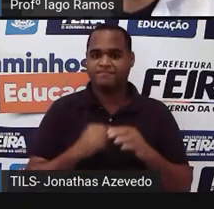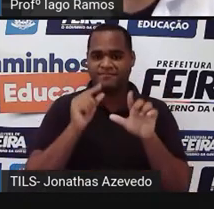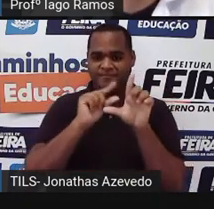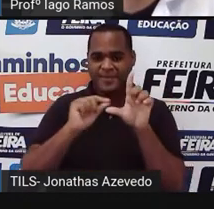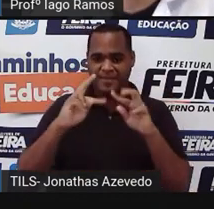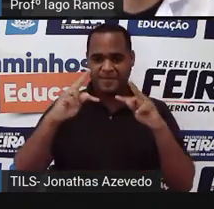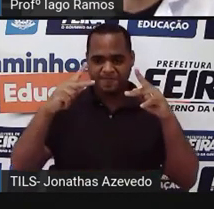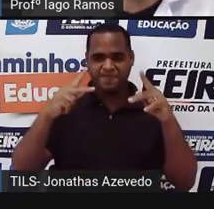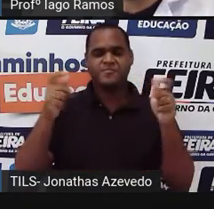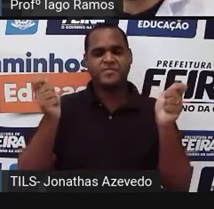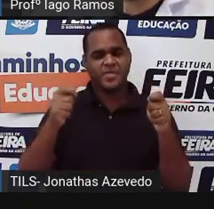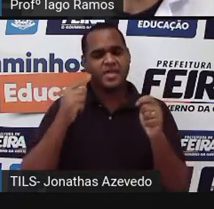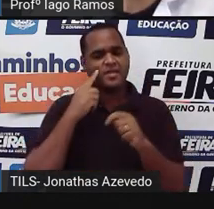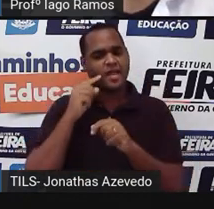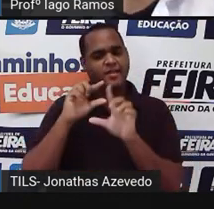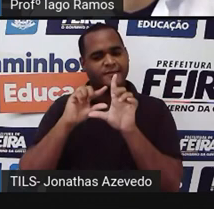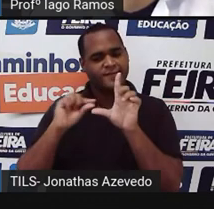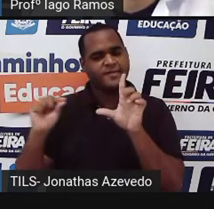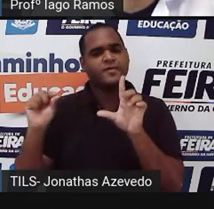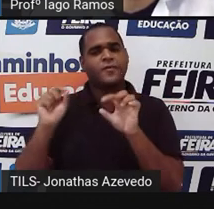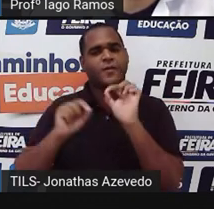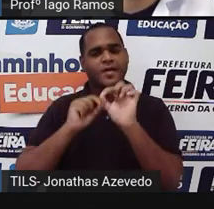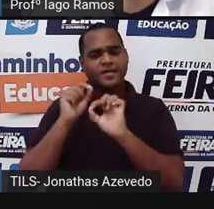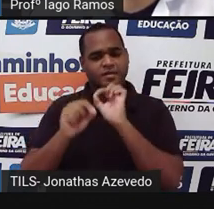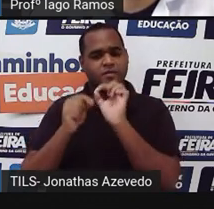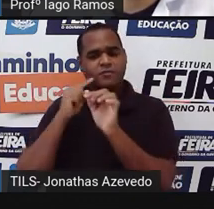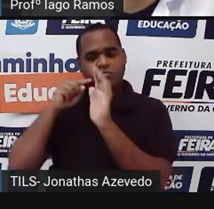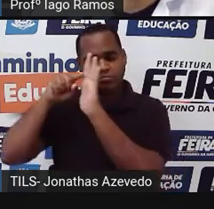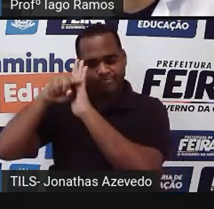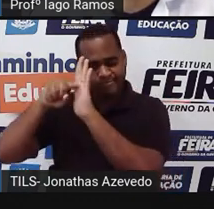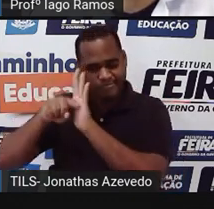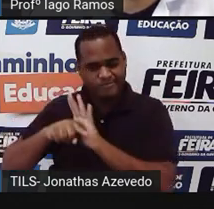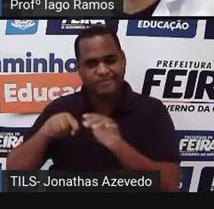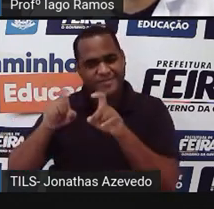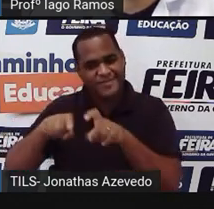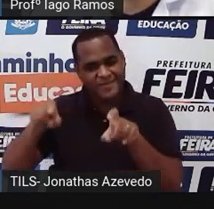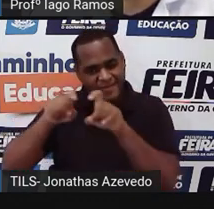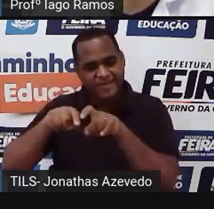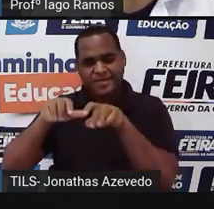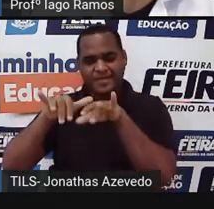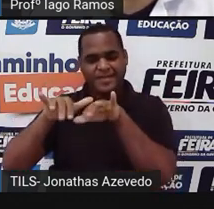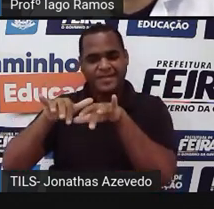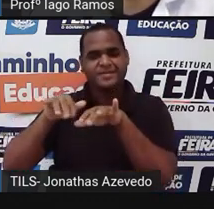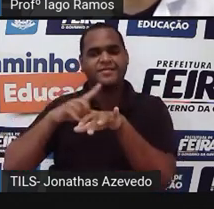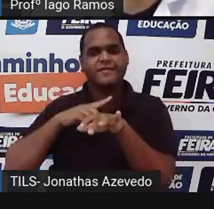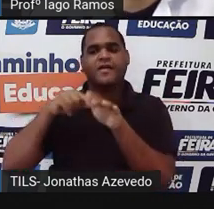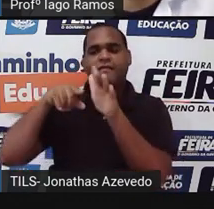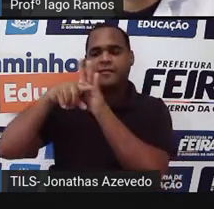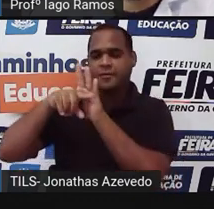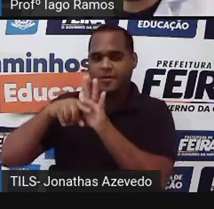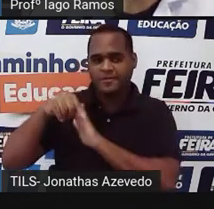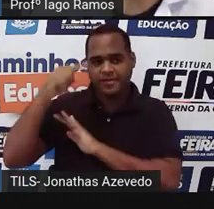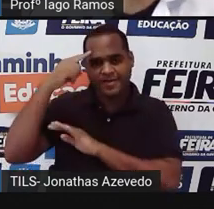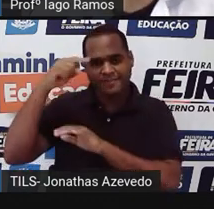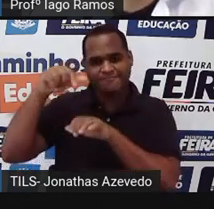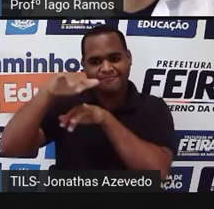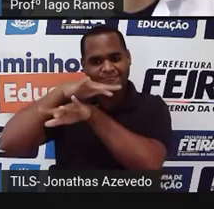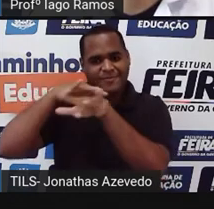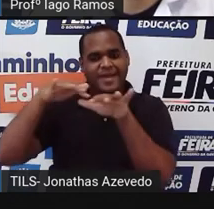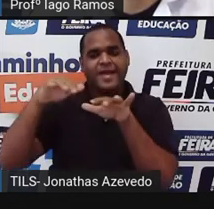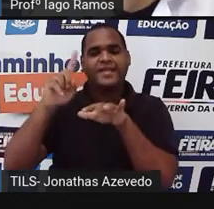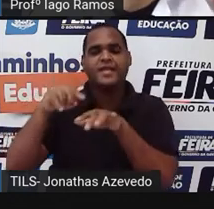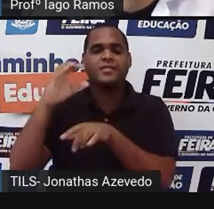aparece aqui na tela foi a fonte né onde a gente foi buscar as informações sobre aquela fantástica